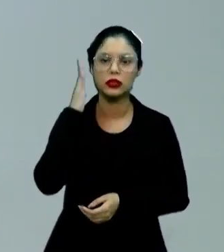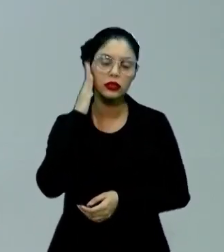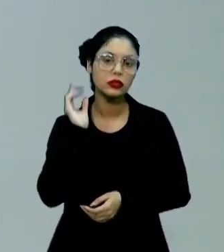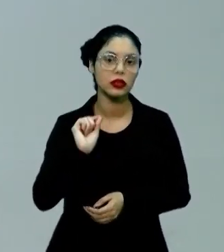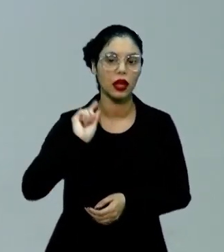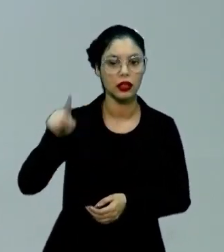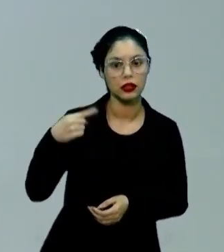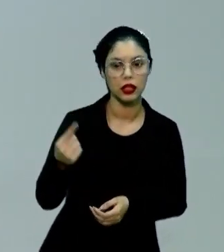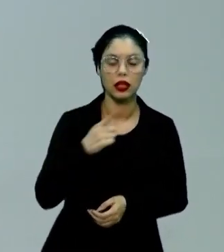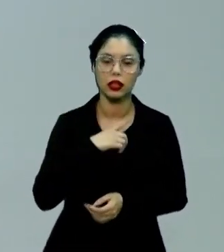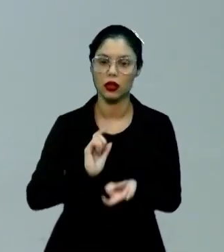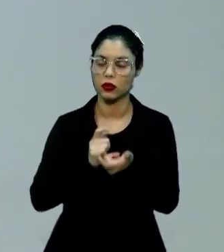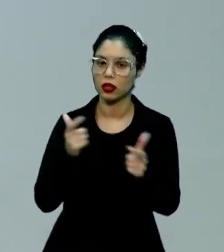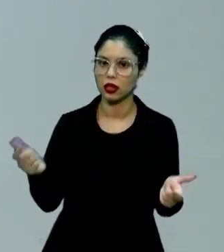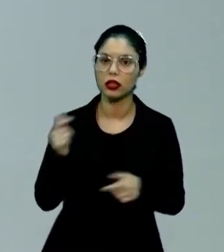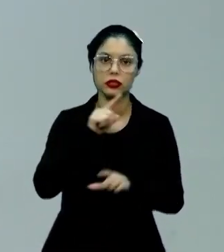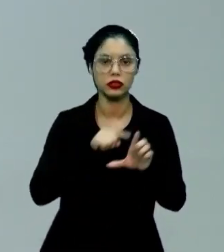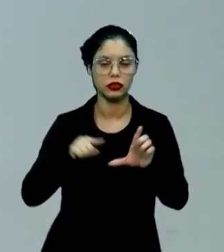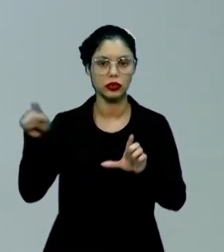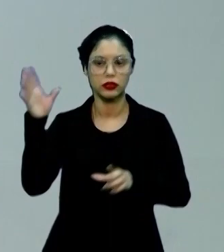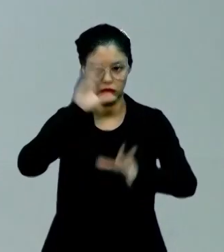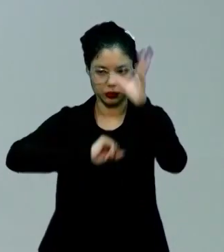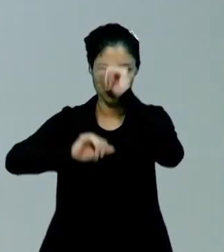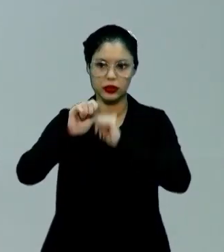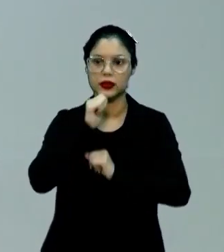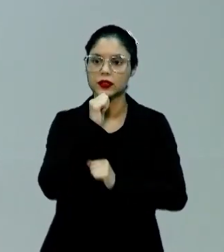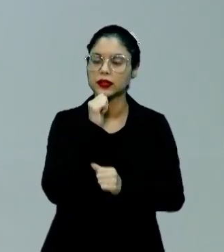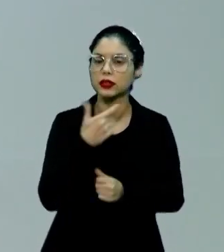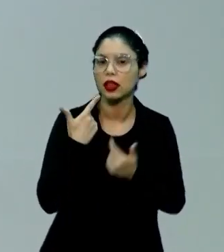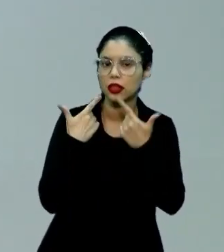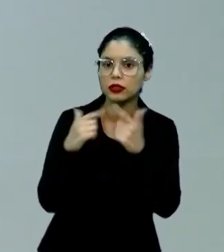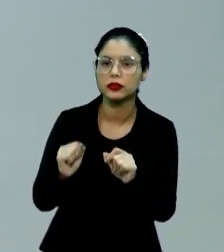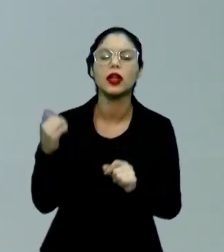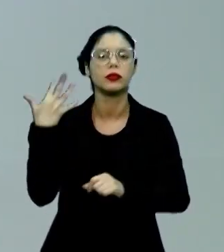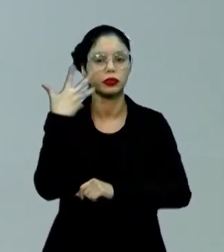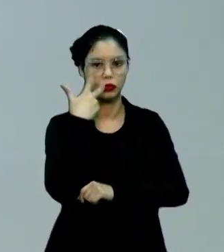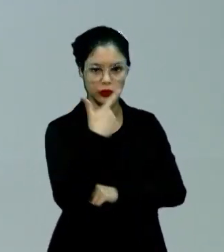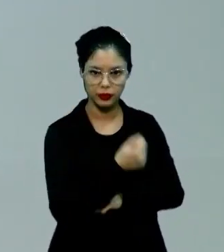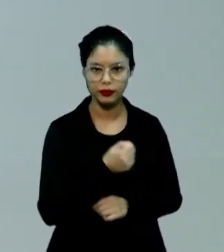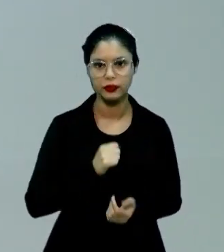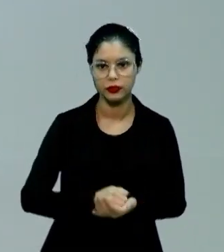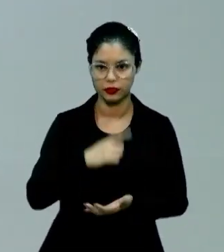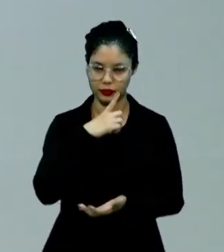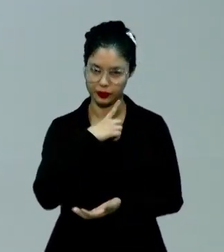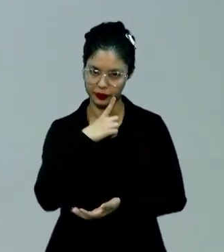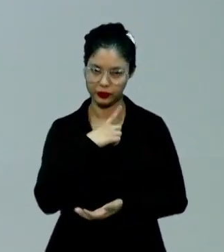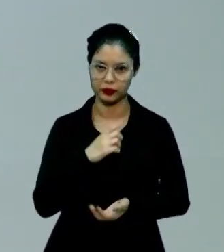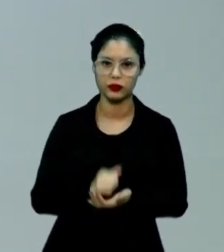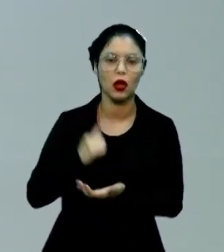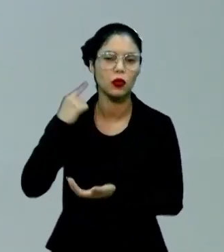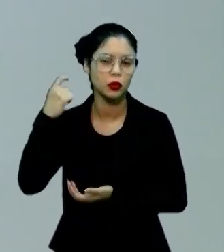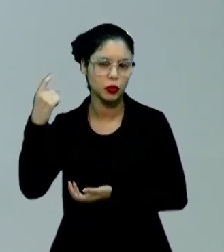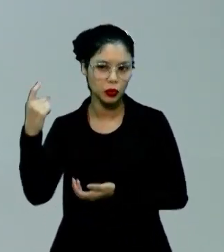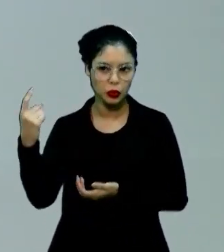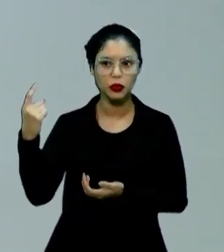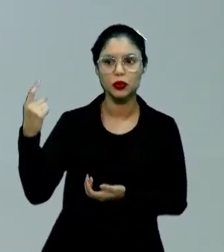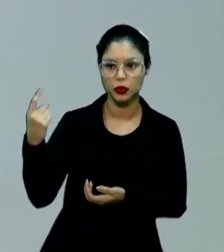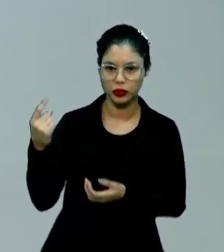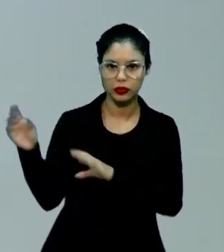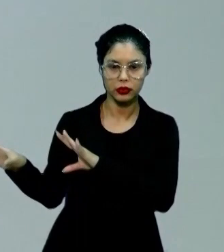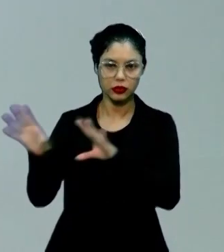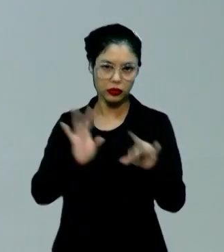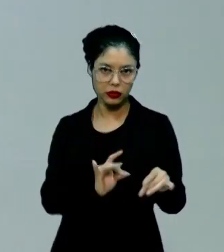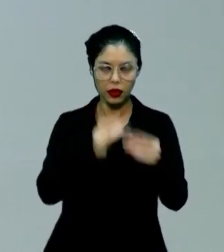aquele que tem um alto nível de conhecimento da língua. É bonita, tem um som que te